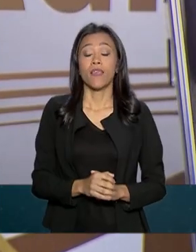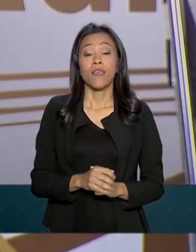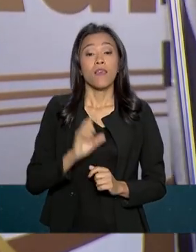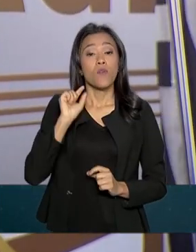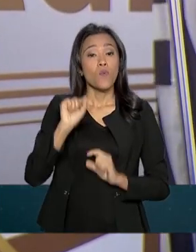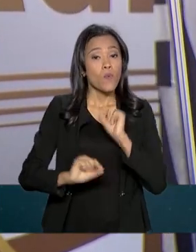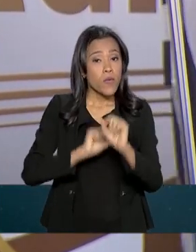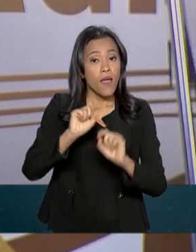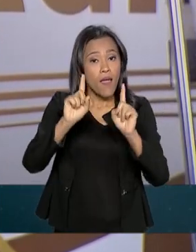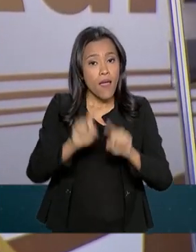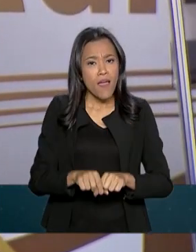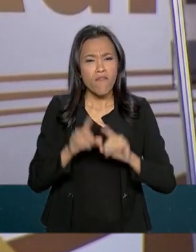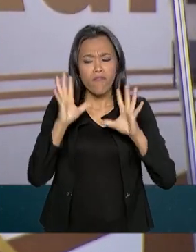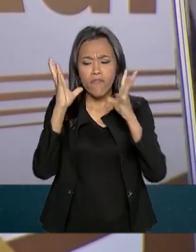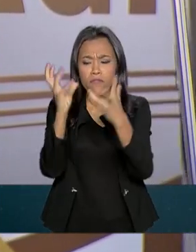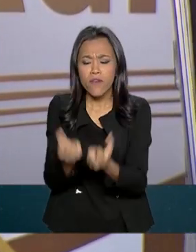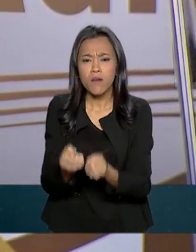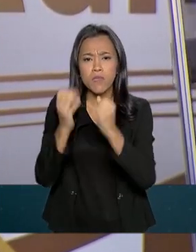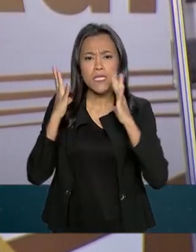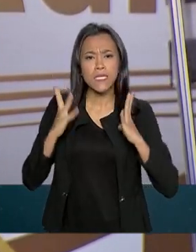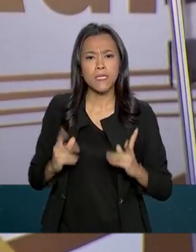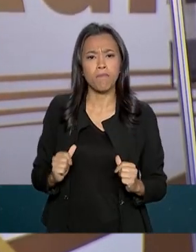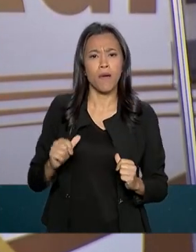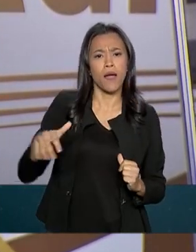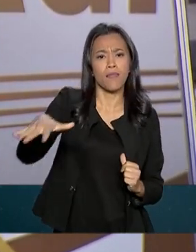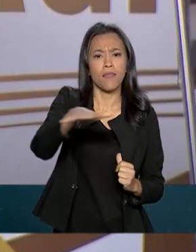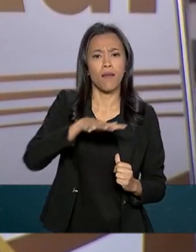fazermos uma limpa no Ibama e no ICMBio.